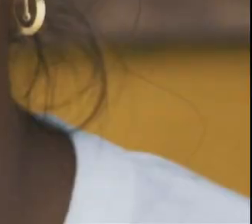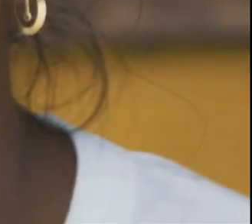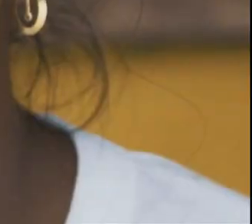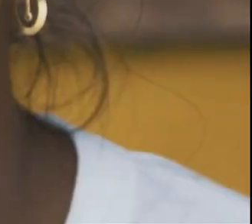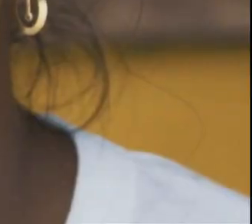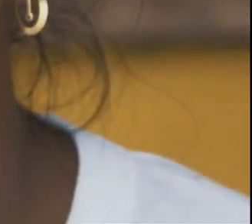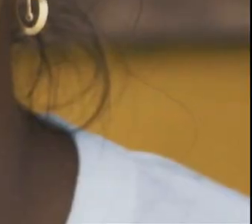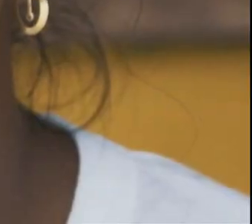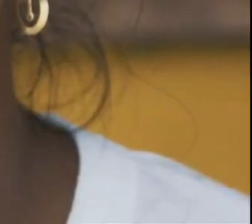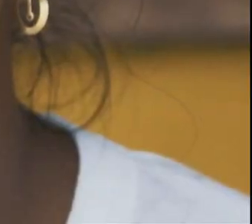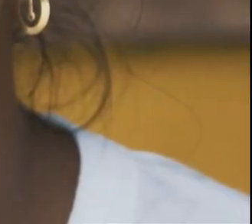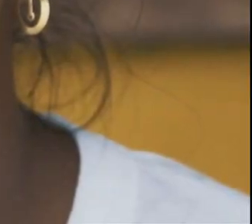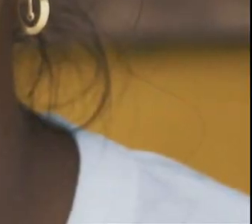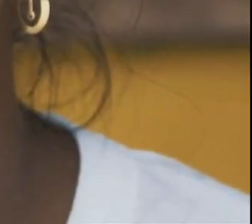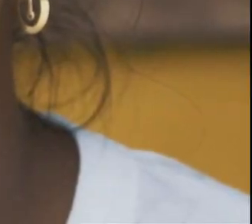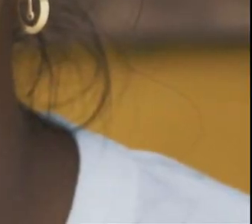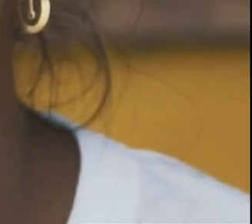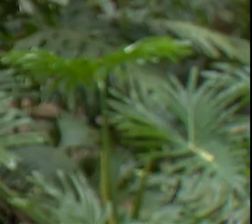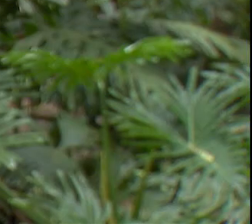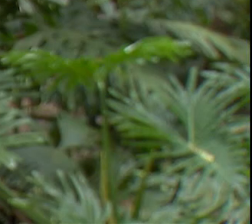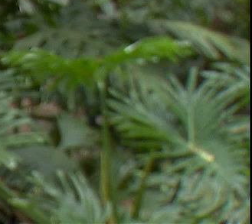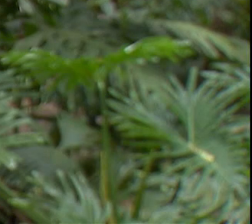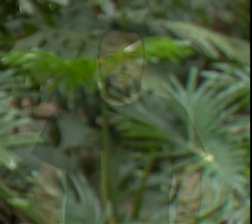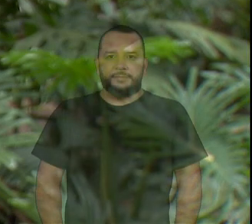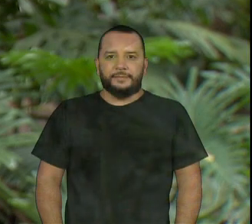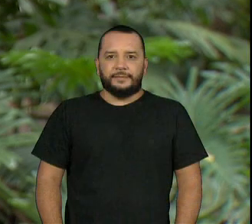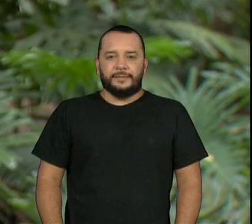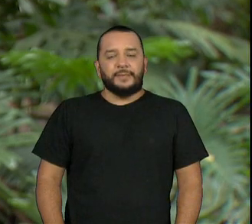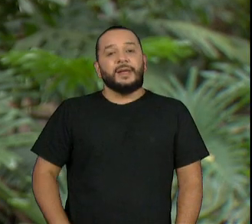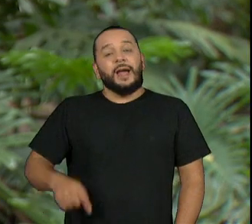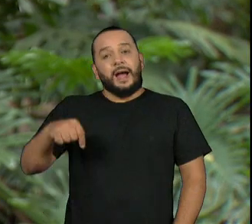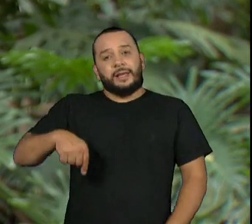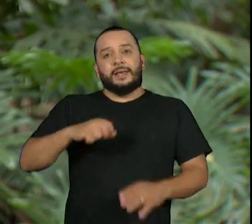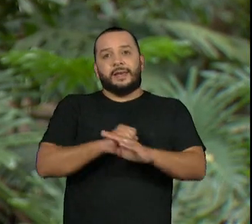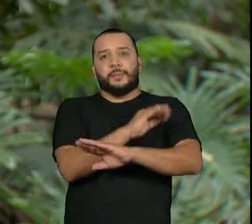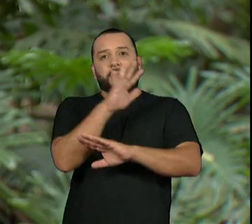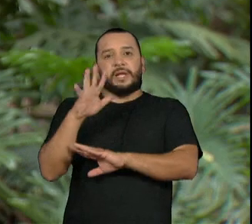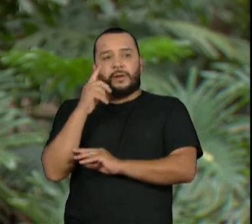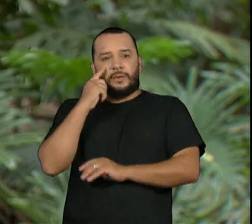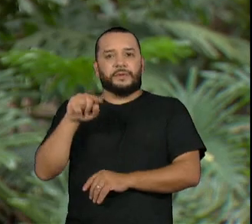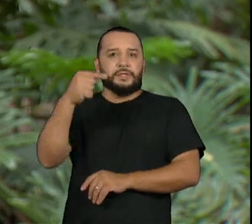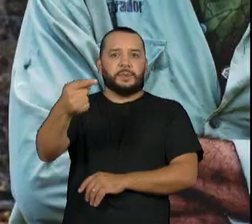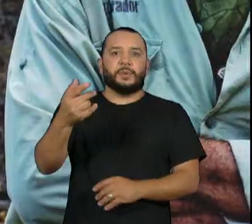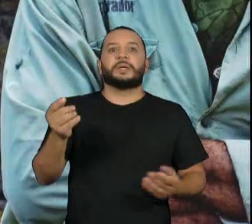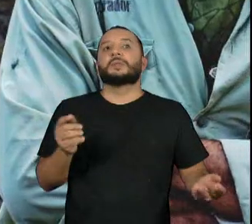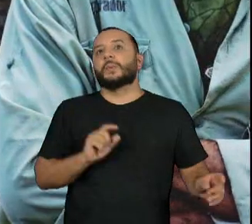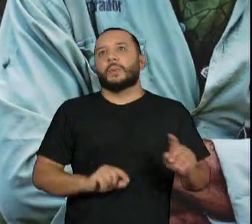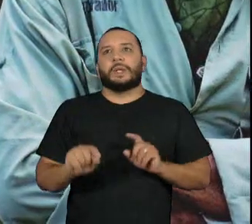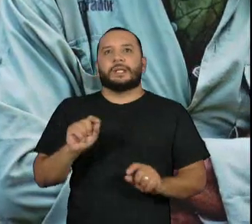O grande desafio hoje com a participação E veja a seguir aqui no Repórter Eco.